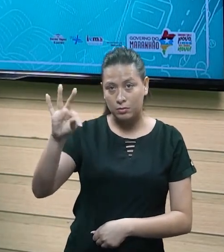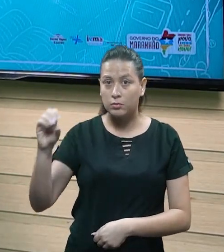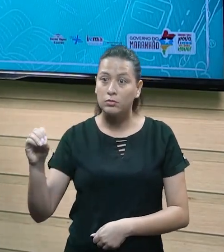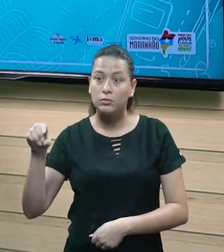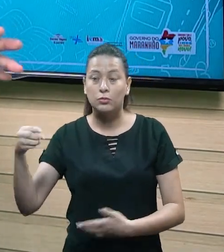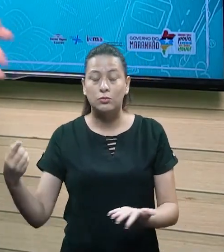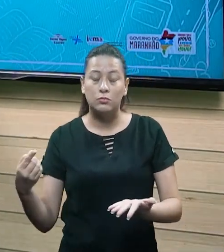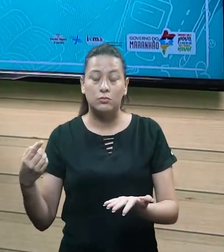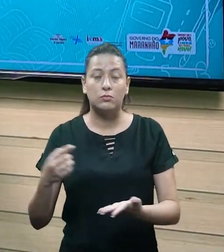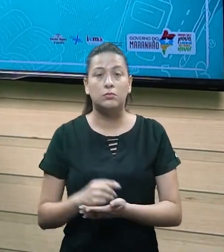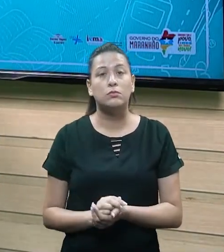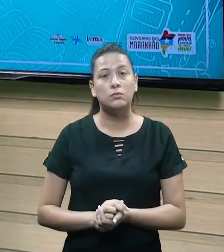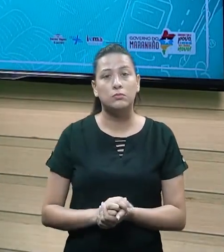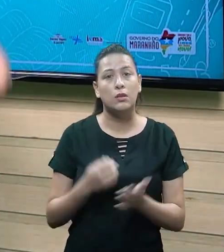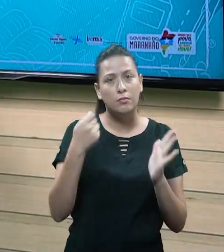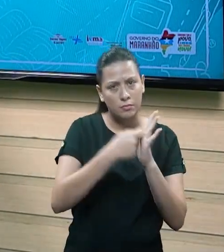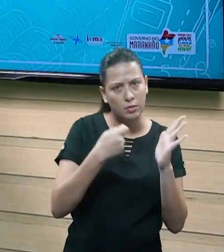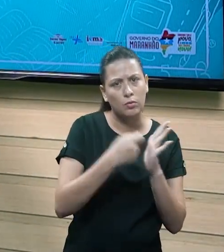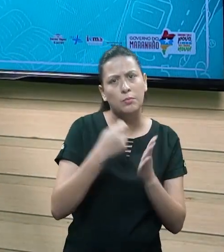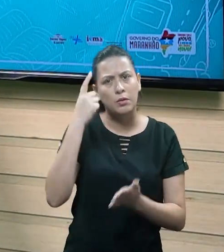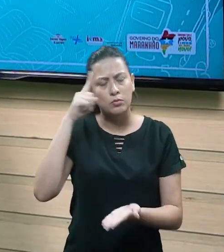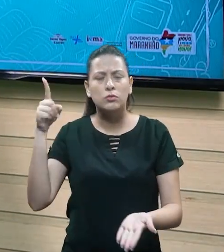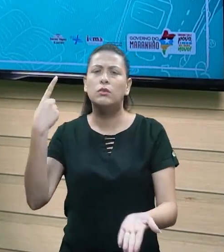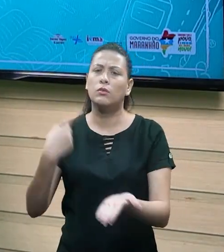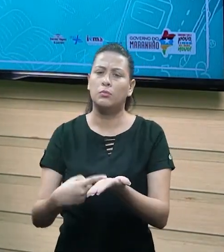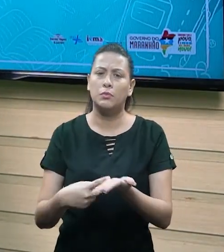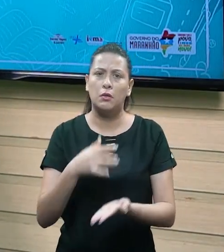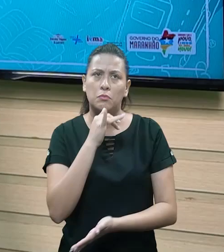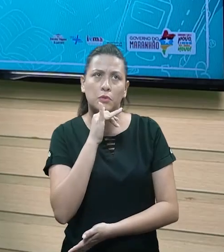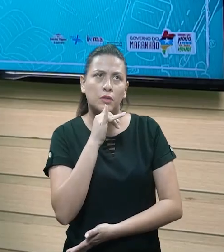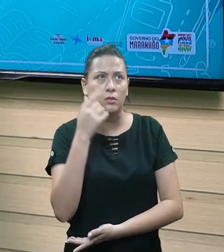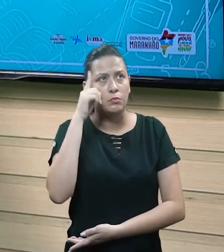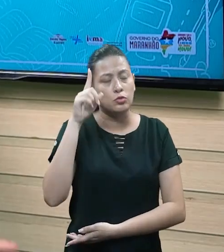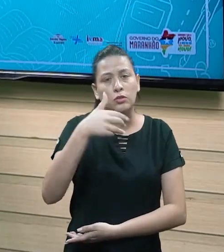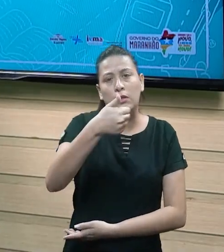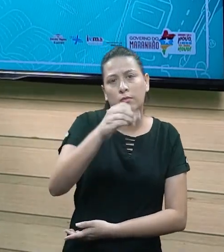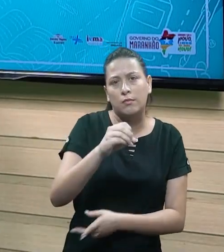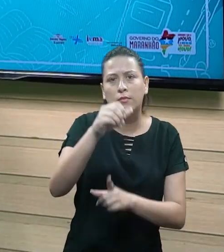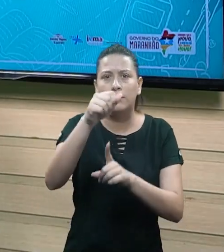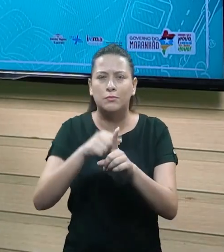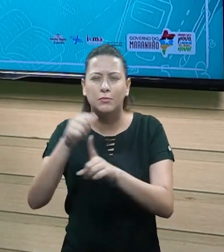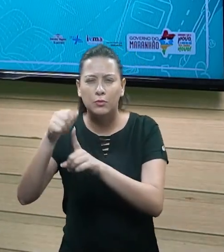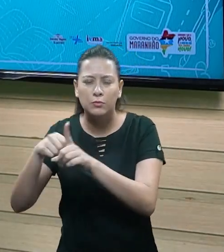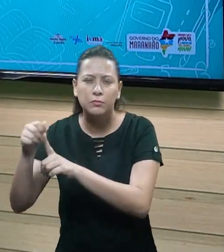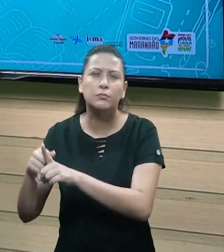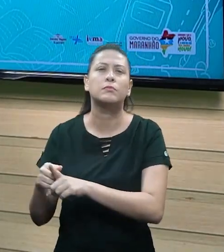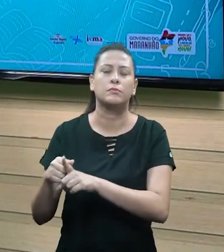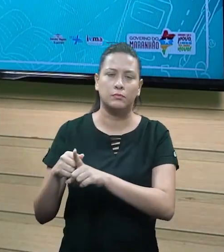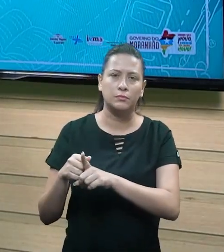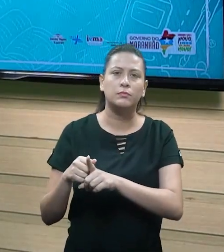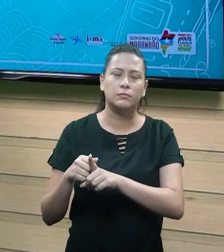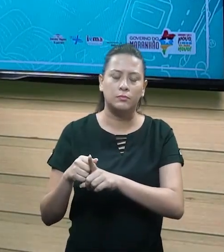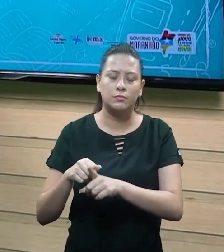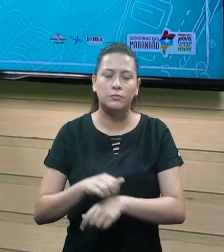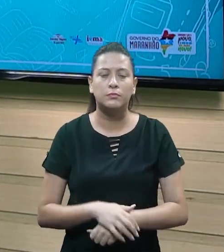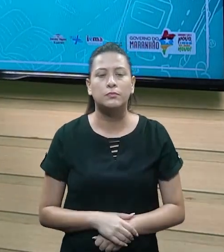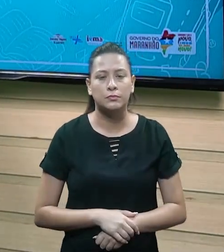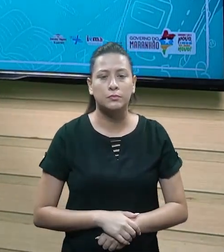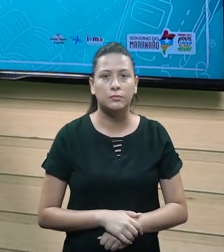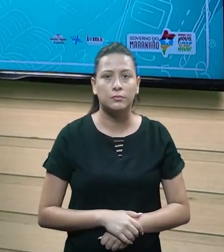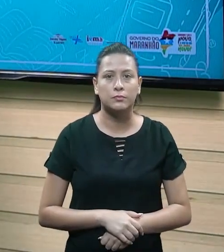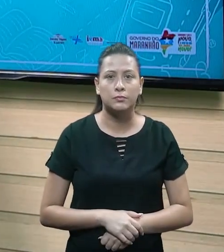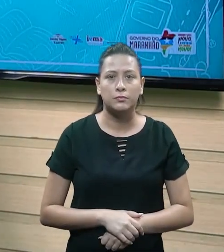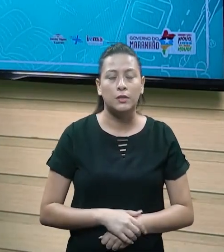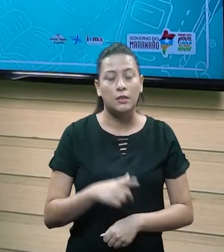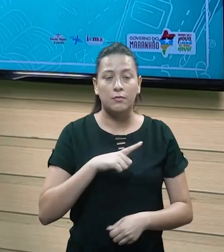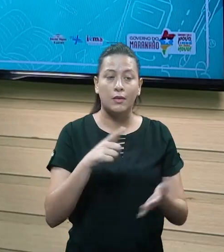exemplo, aquela credora vai estar cobrando aquilo com uma data pré-determinada para você pagar. Por exemplo, dia 10 de todo mês vai chegar, o seu faturo com o